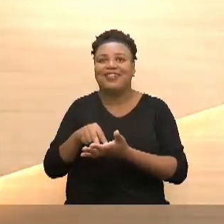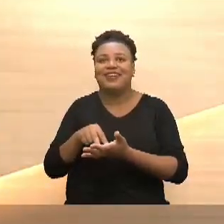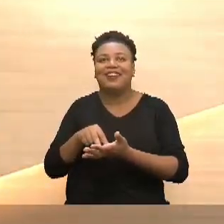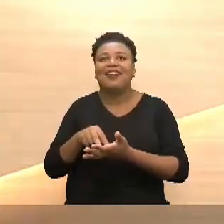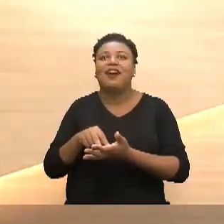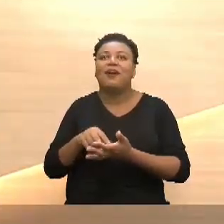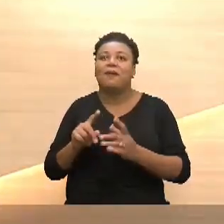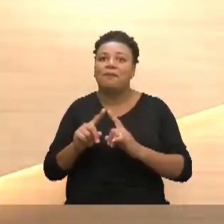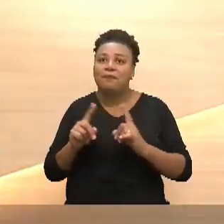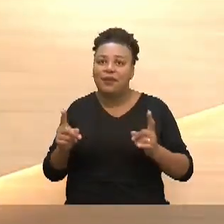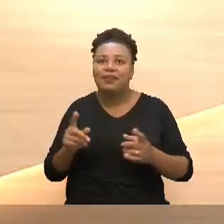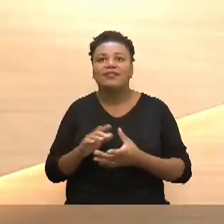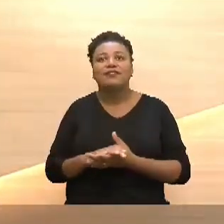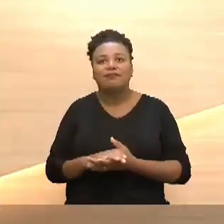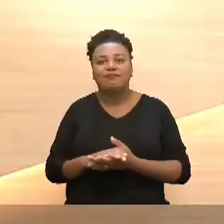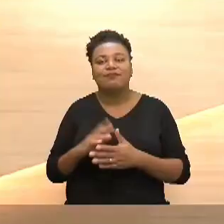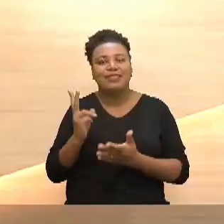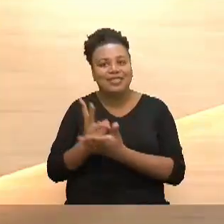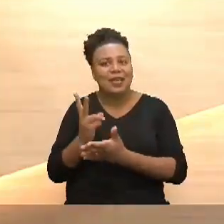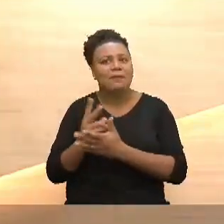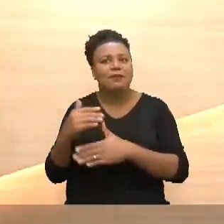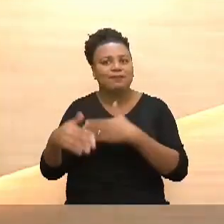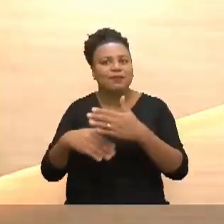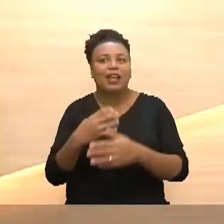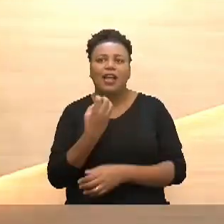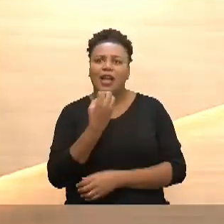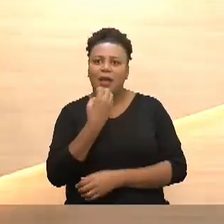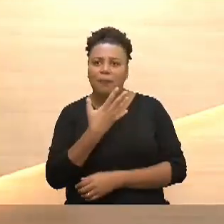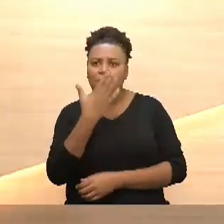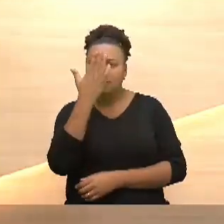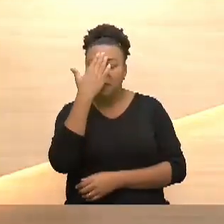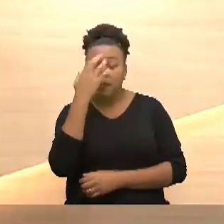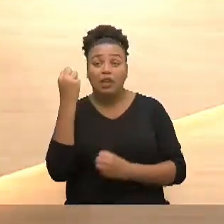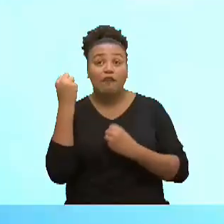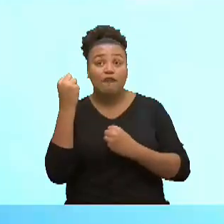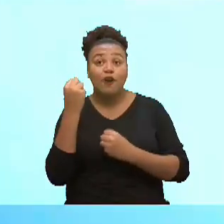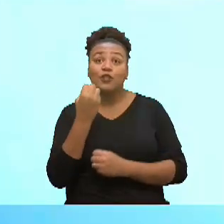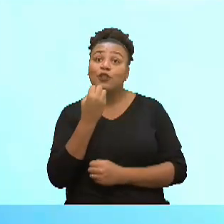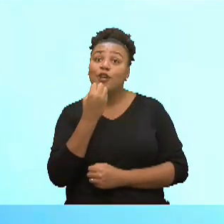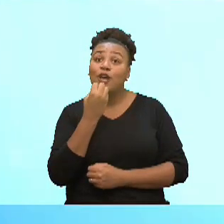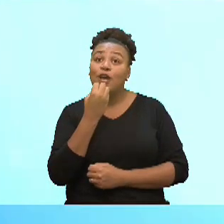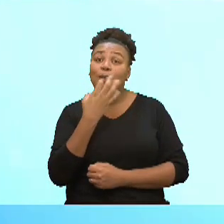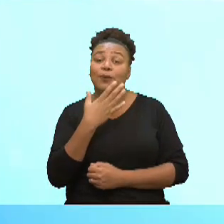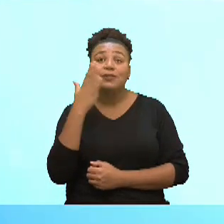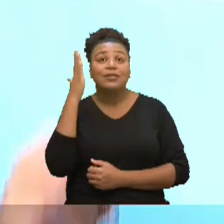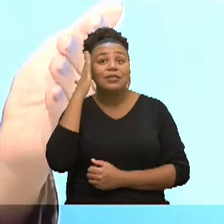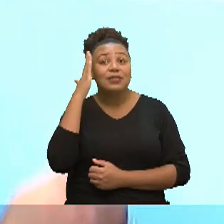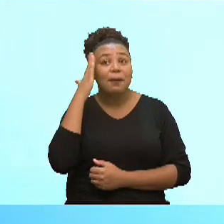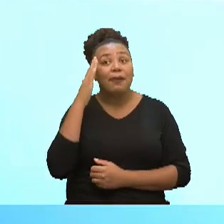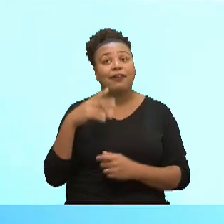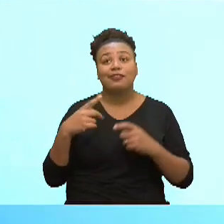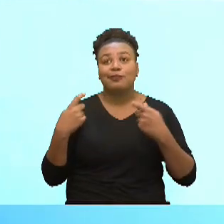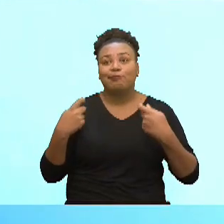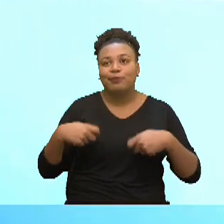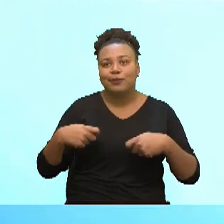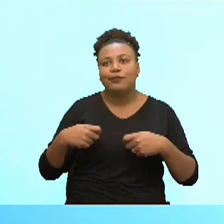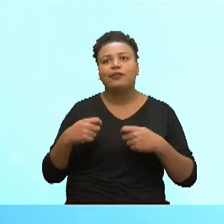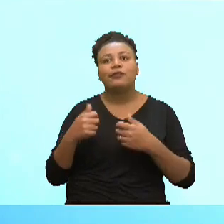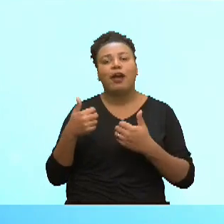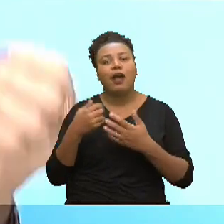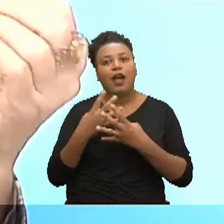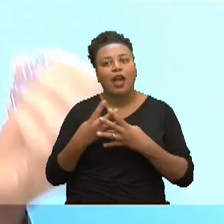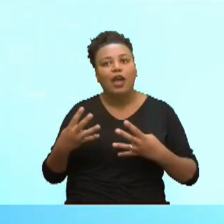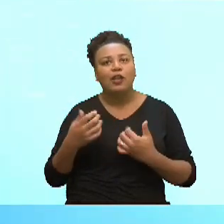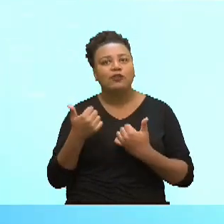mas em frente sempre é saber que é forte mas também é bom a gente saber que é necessário uma rede de